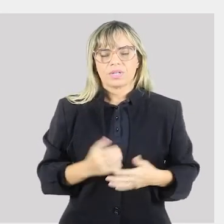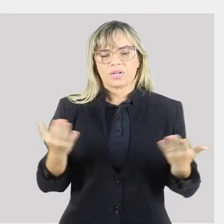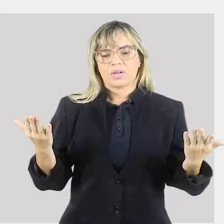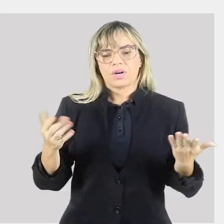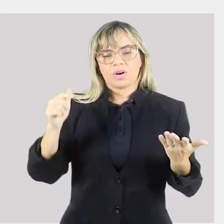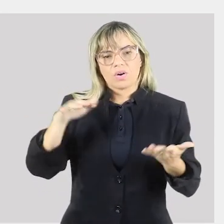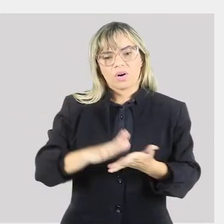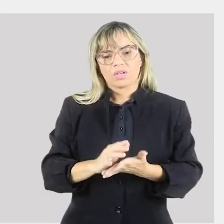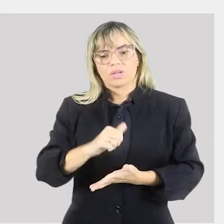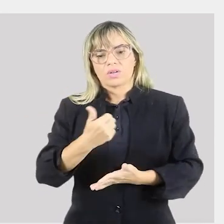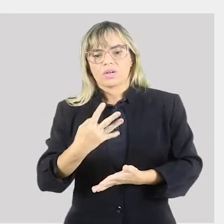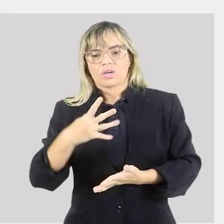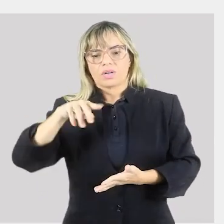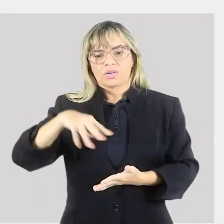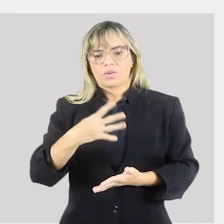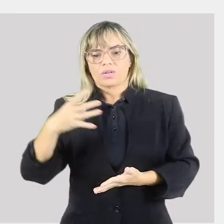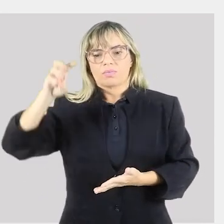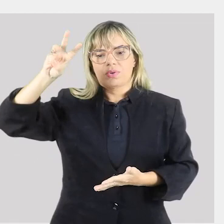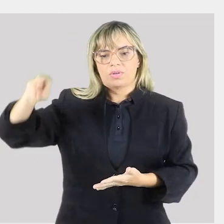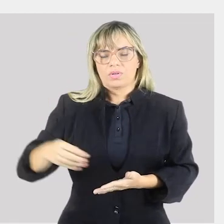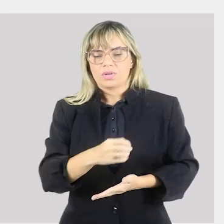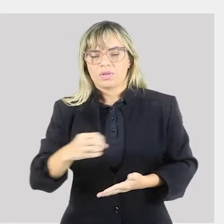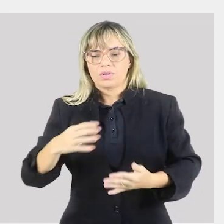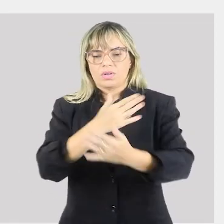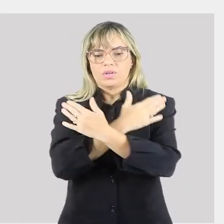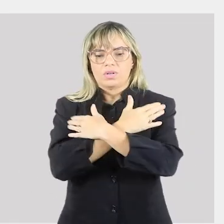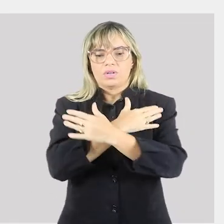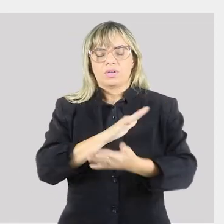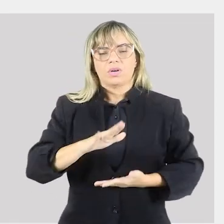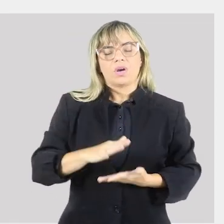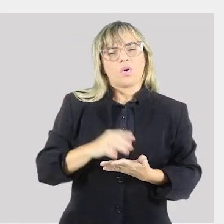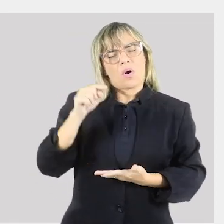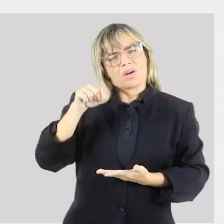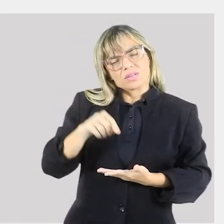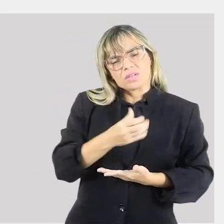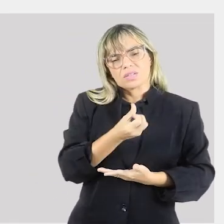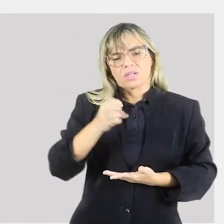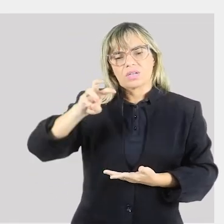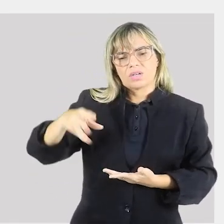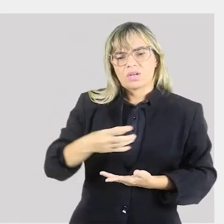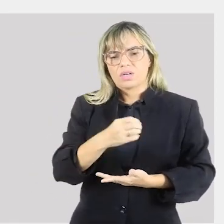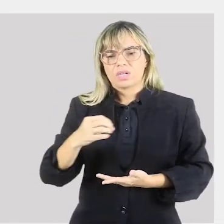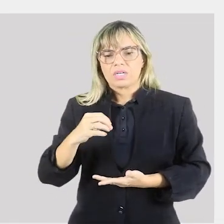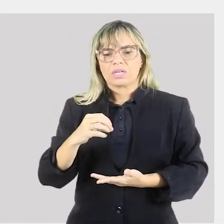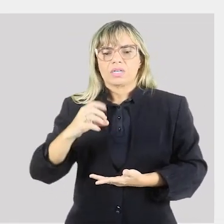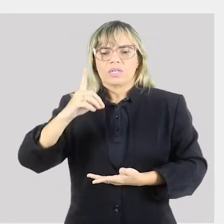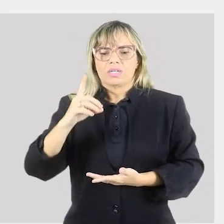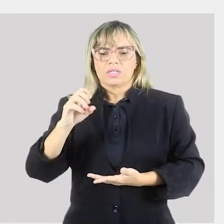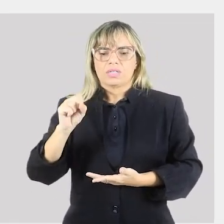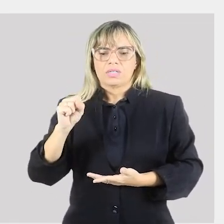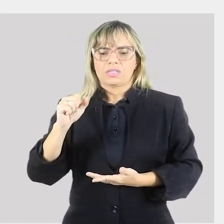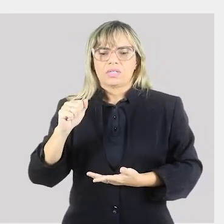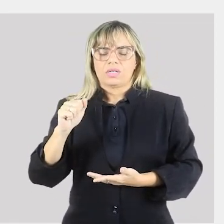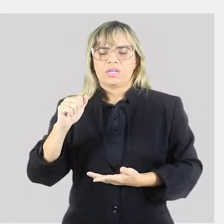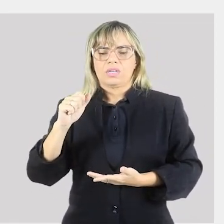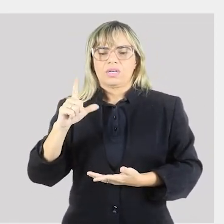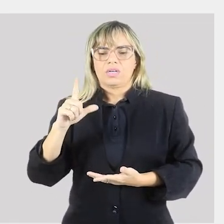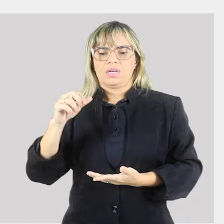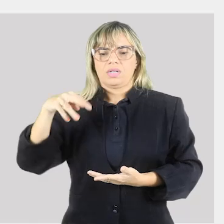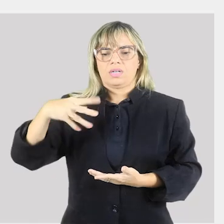,4 milhões de desempregados e quase 6 milhões de desalentados. Sem contar